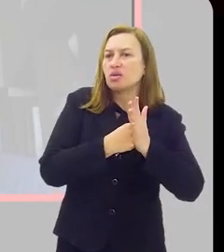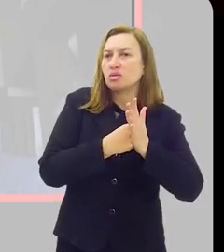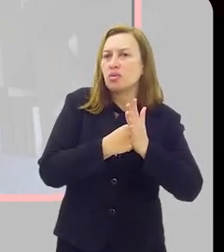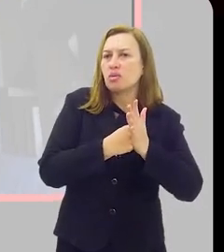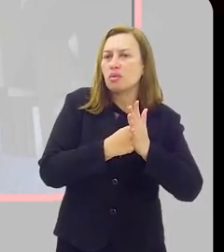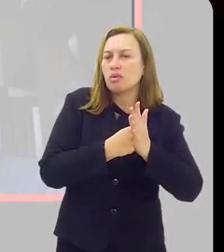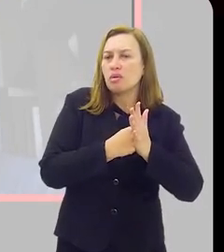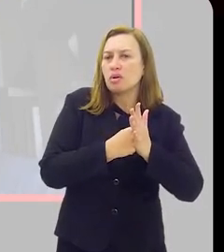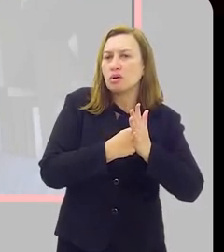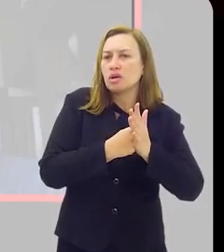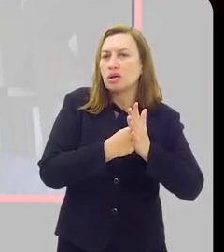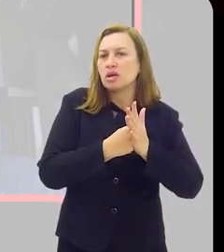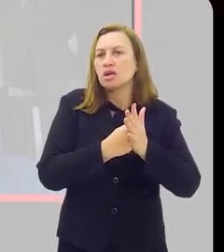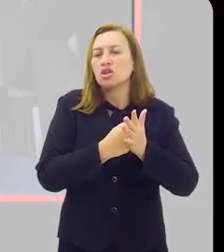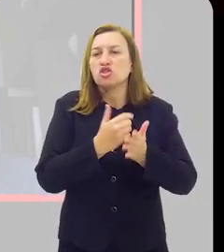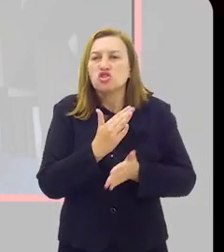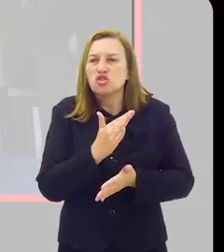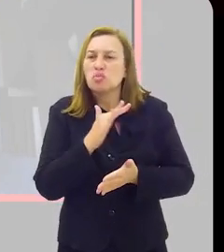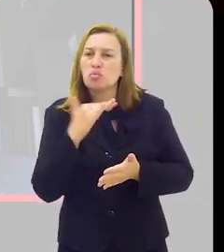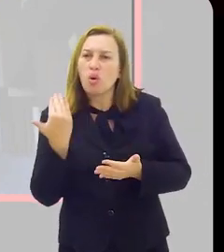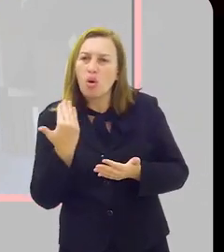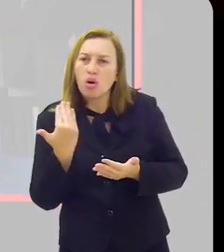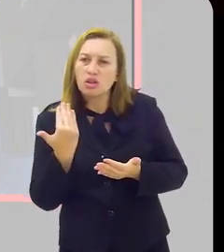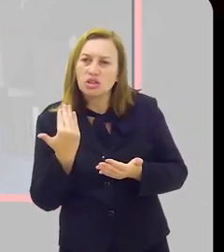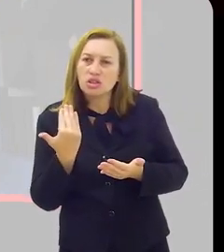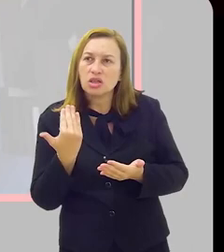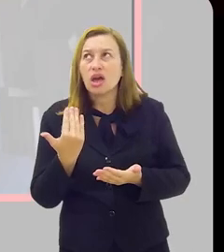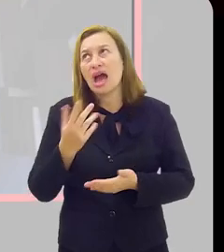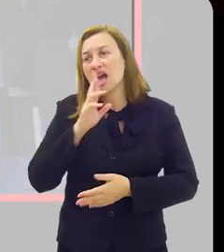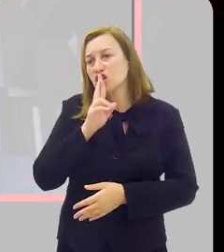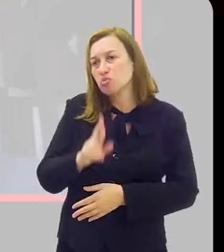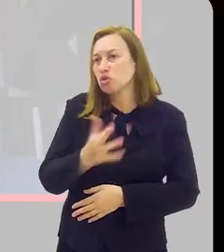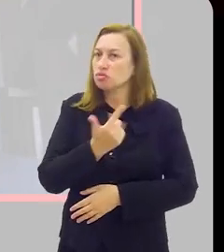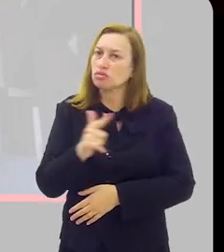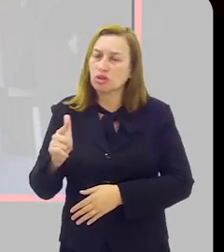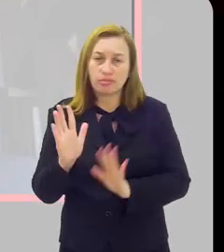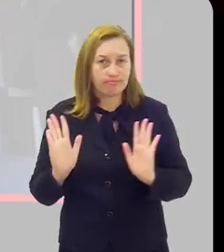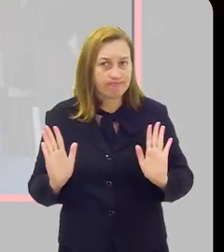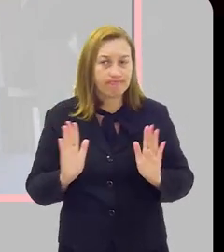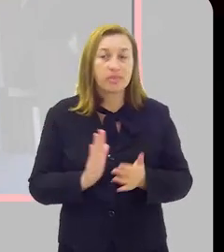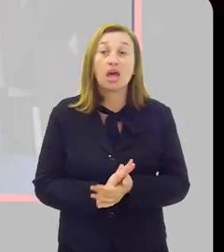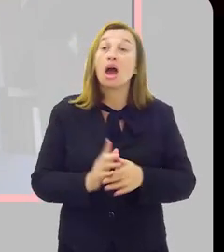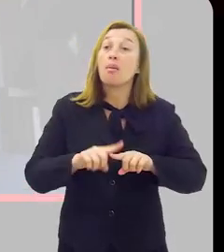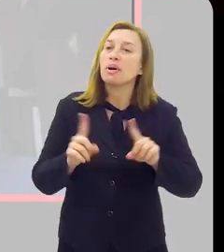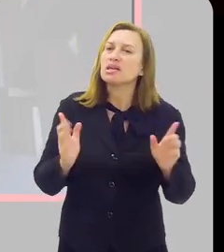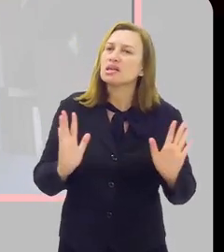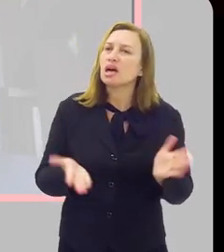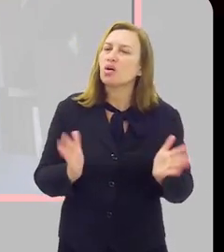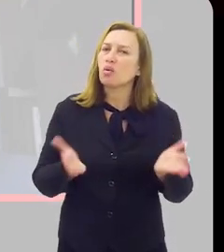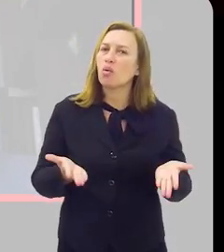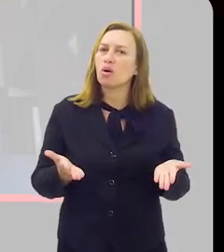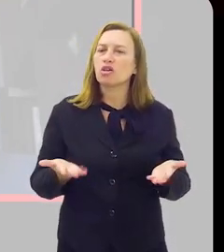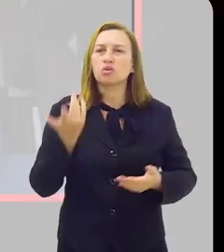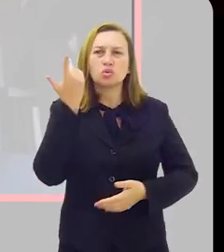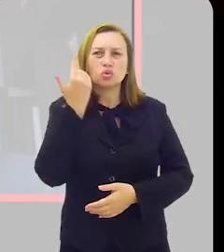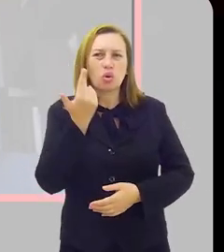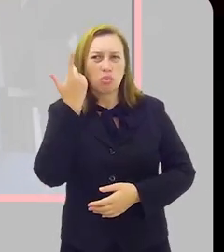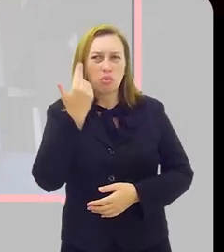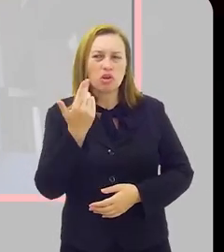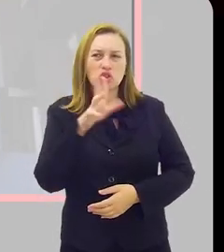impacto maior em termos de morbidade e mortalidade, essa resposta nós ainda não temos. Agora, as pessoas que